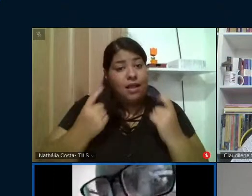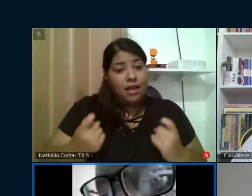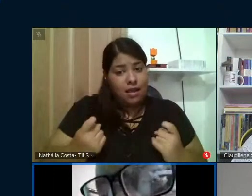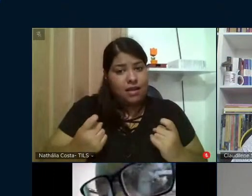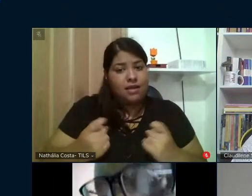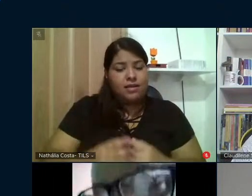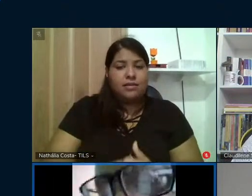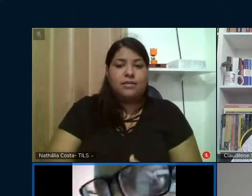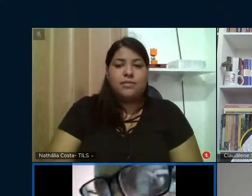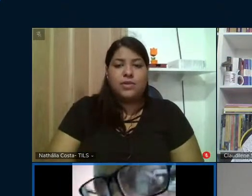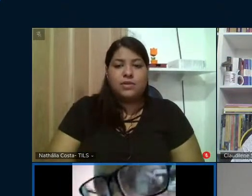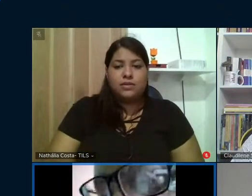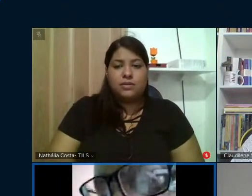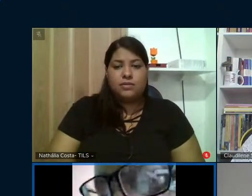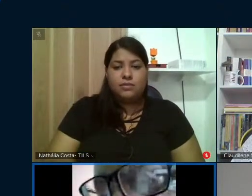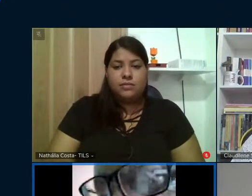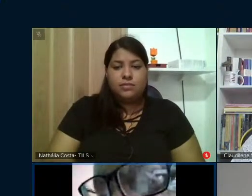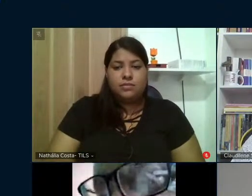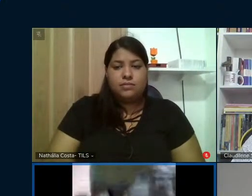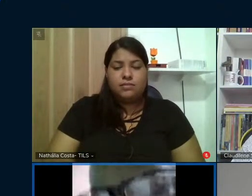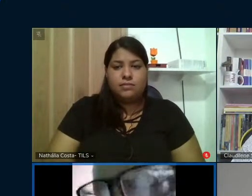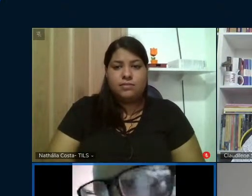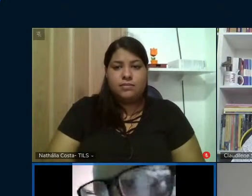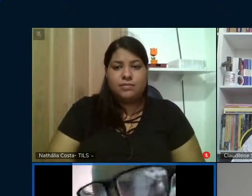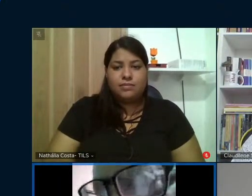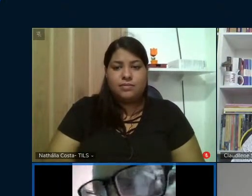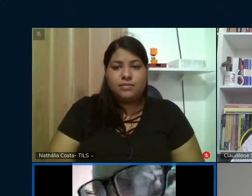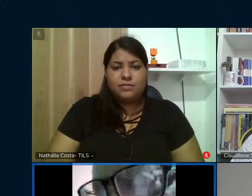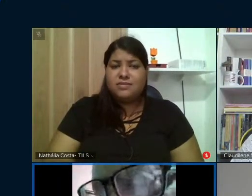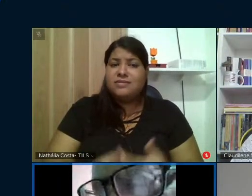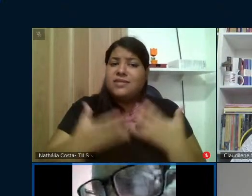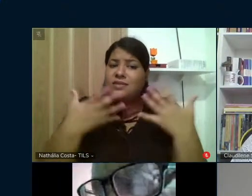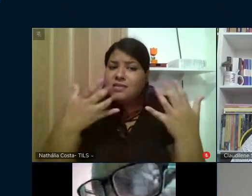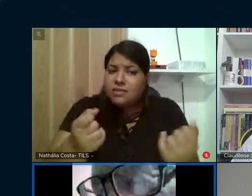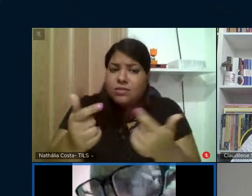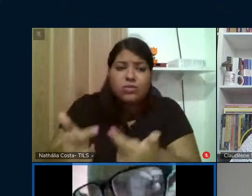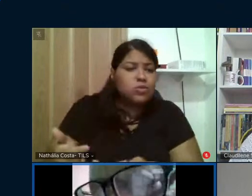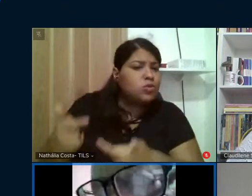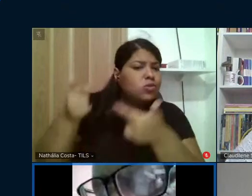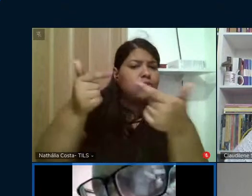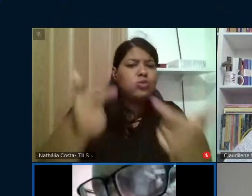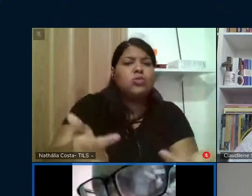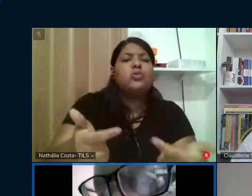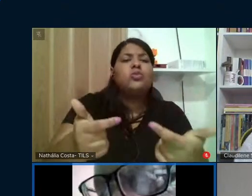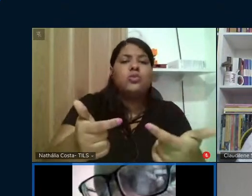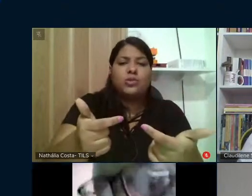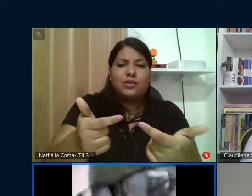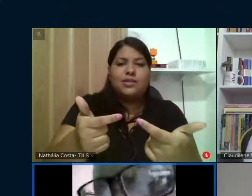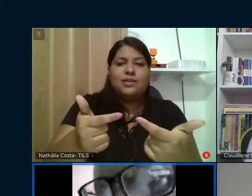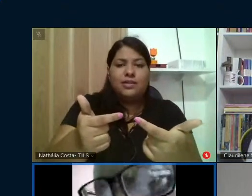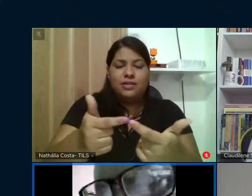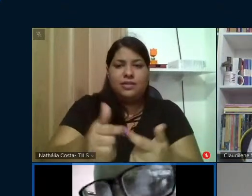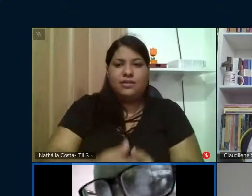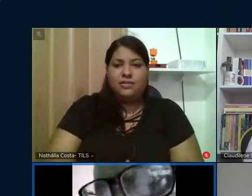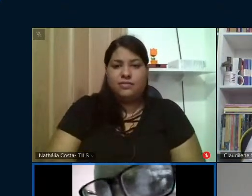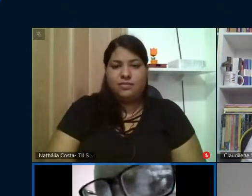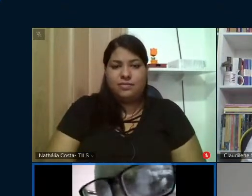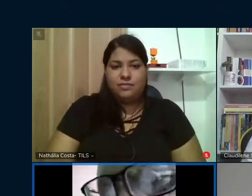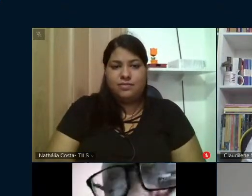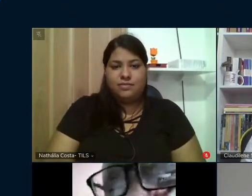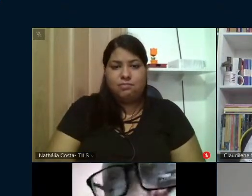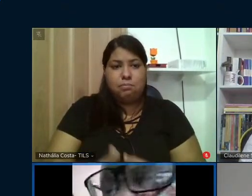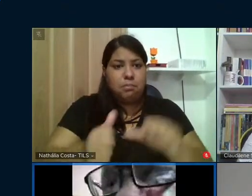se manter. Vamos à luta para o quadro reverter